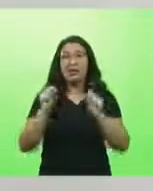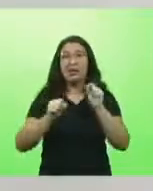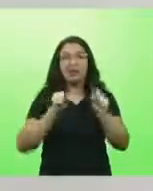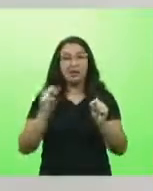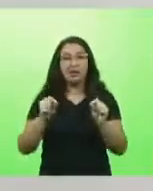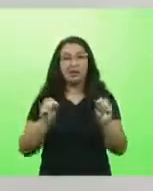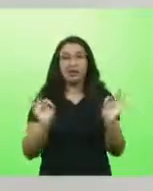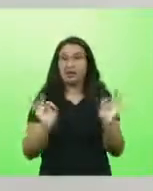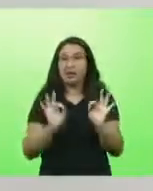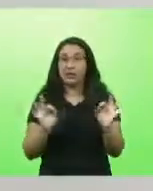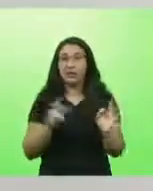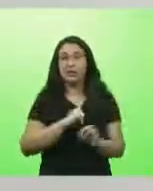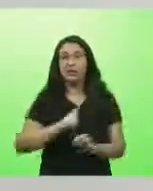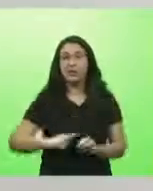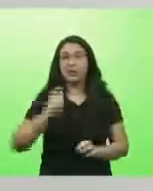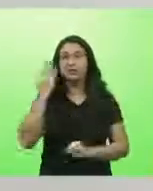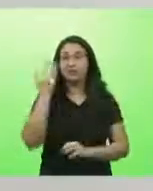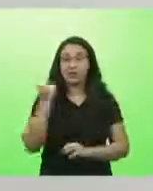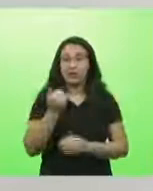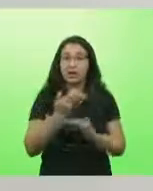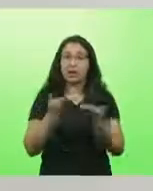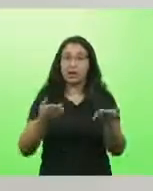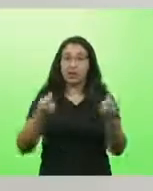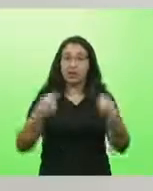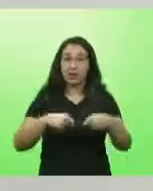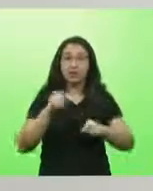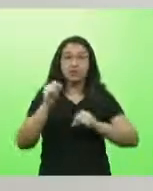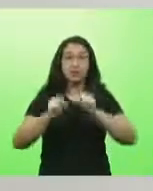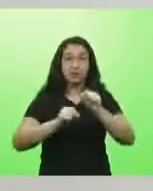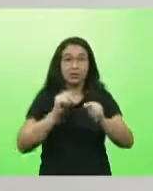o governo sabe o que os prefeitos precisam no tratamento do covid.